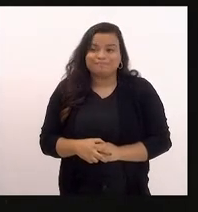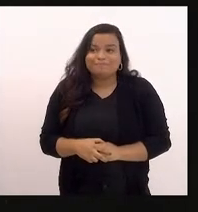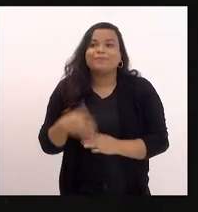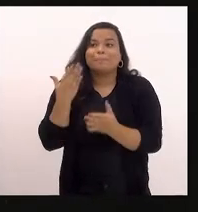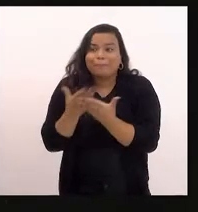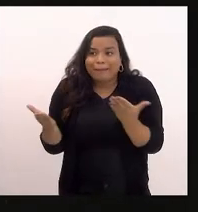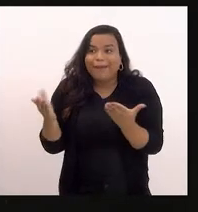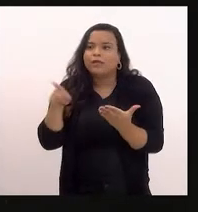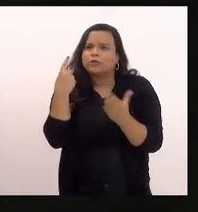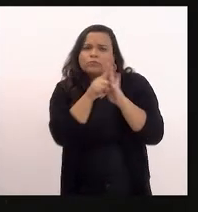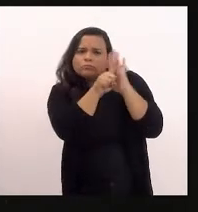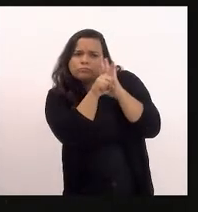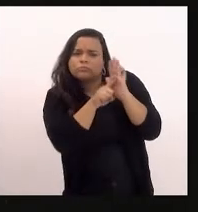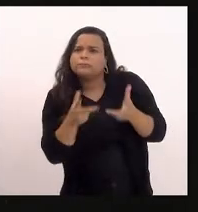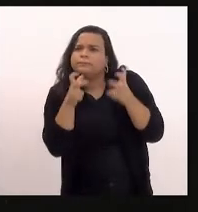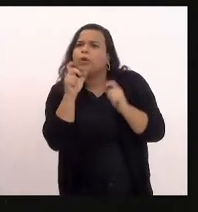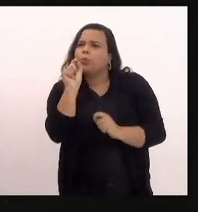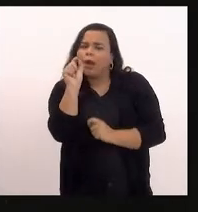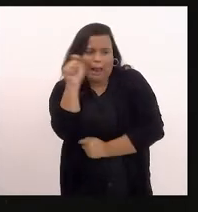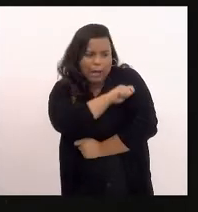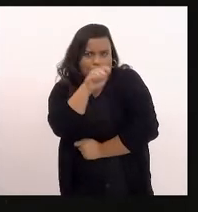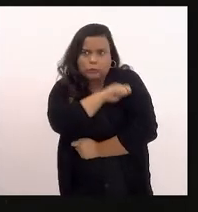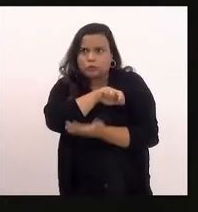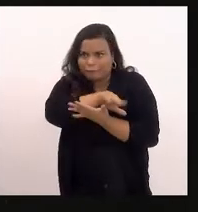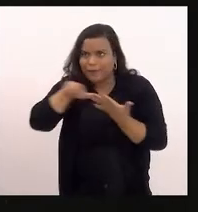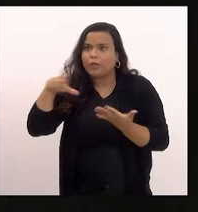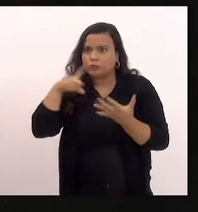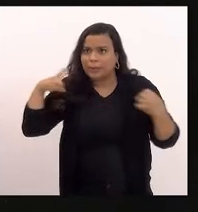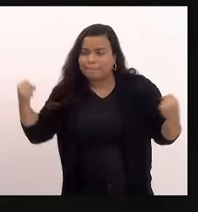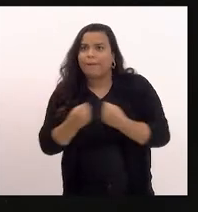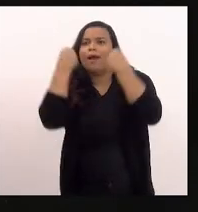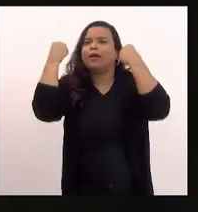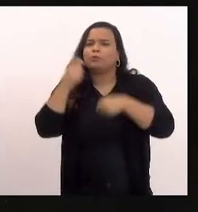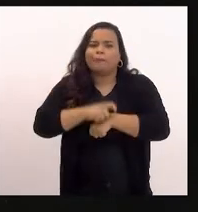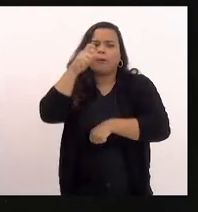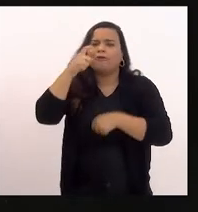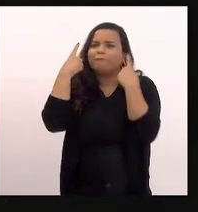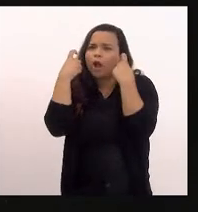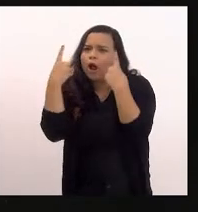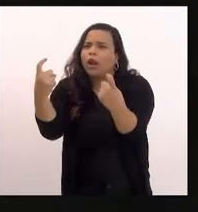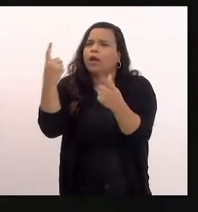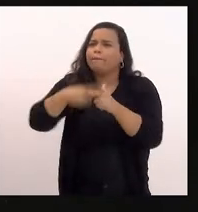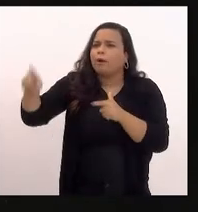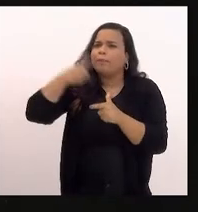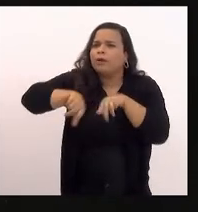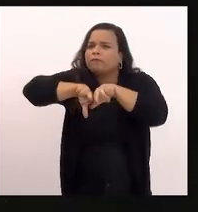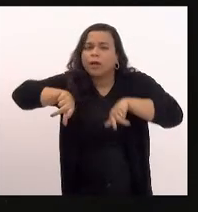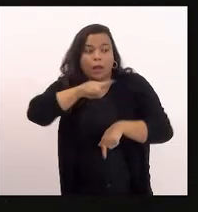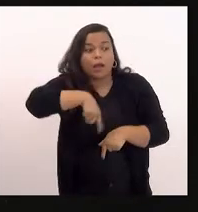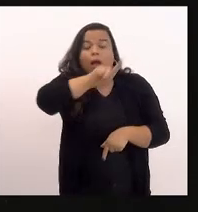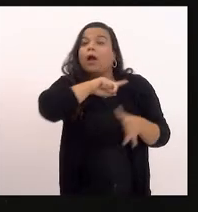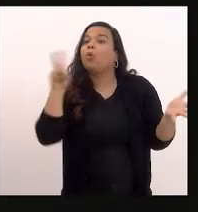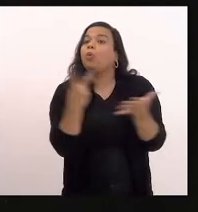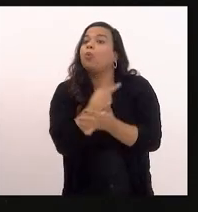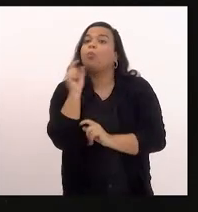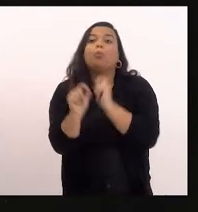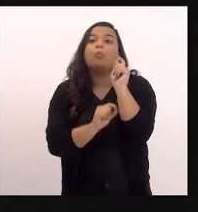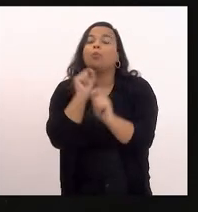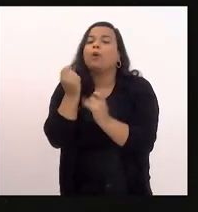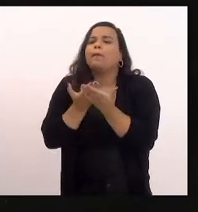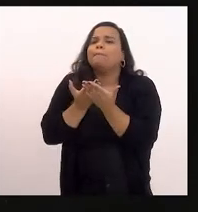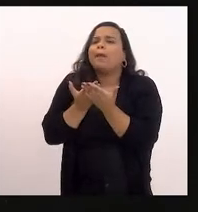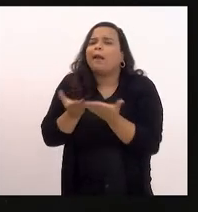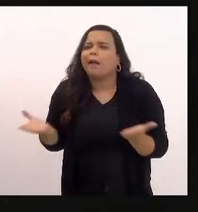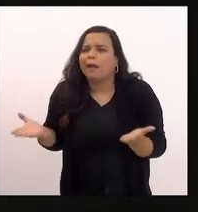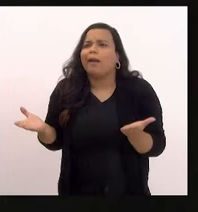esses alunos impactados por esse momento de violência eles acabam perdendo